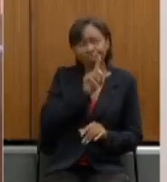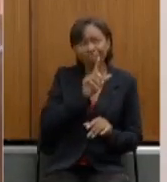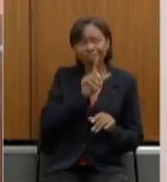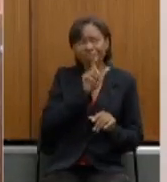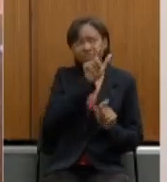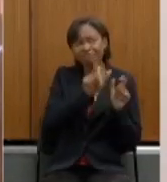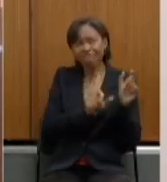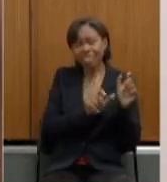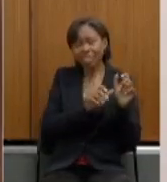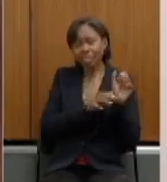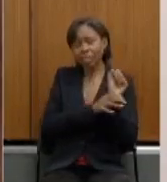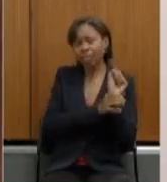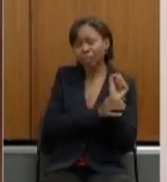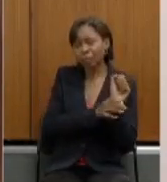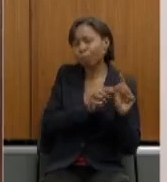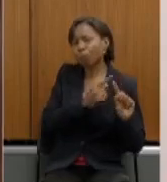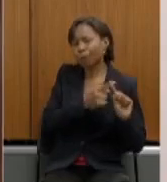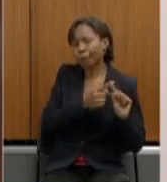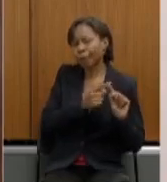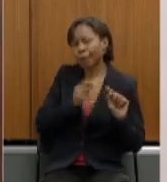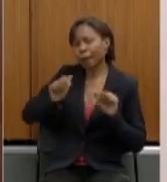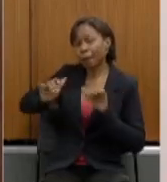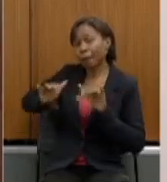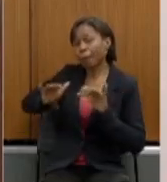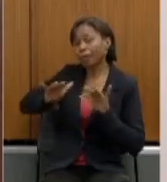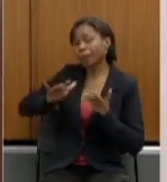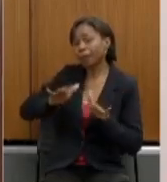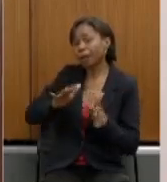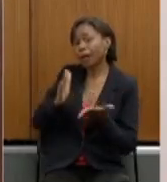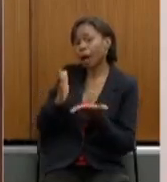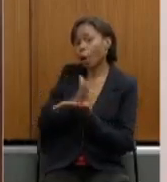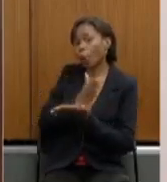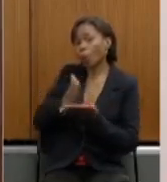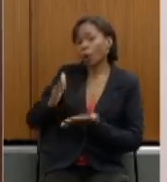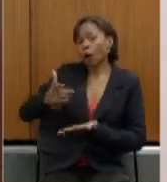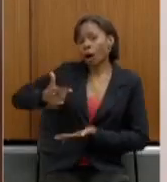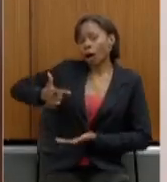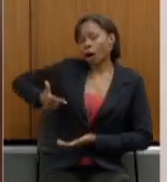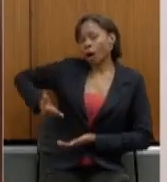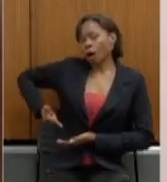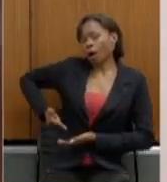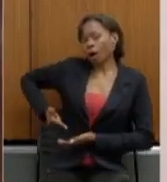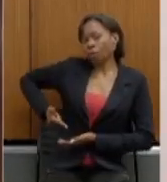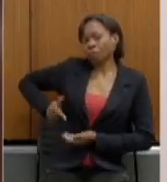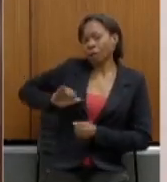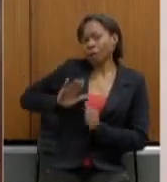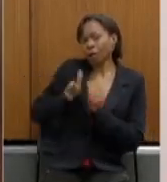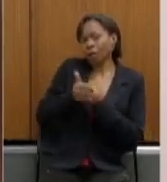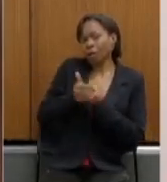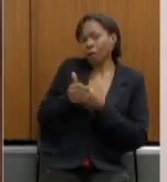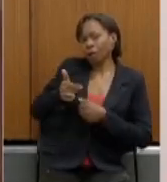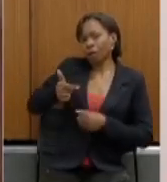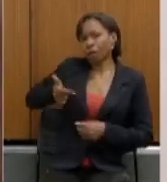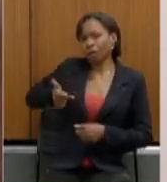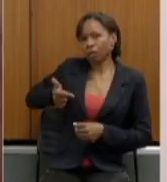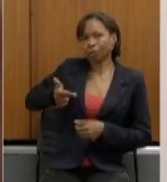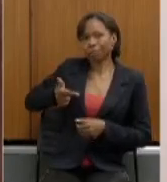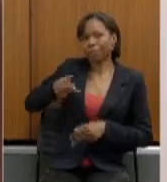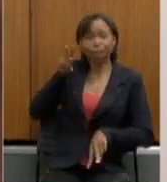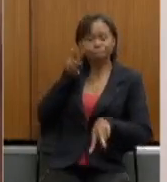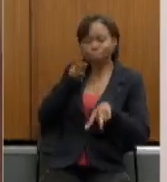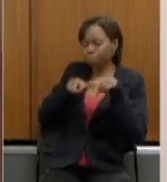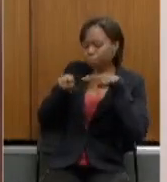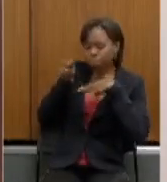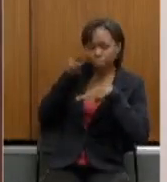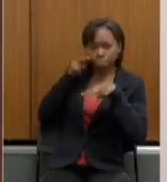pessoas entraram armadas sem que fosse sem que se tivesse conseguido checar